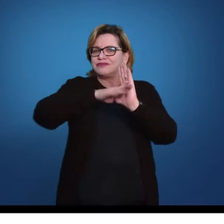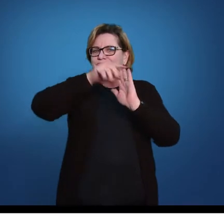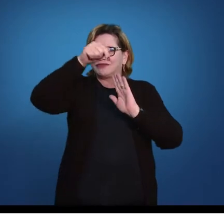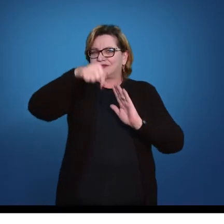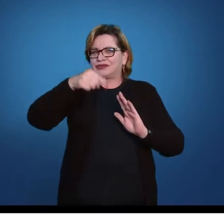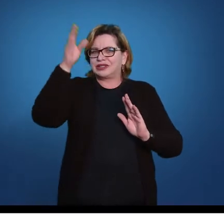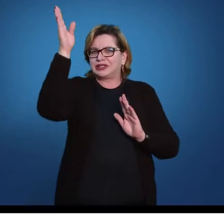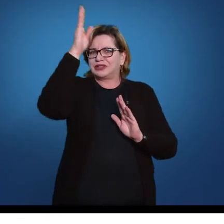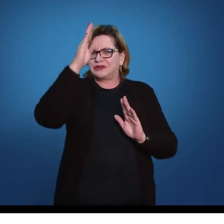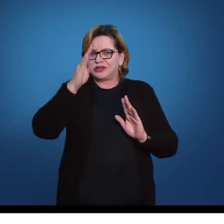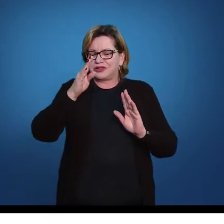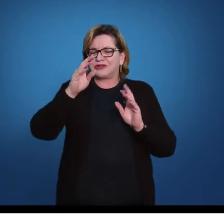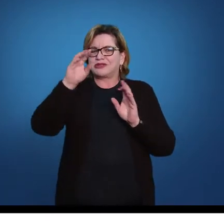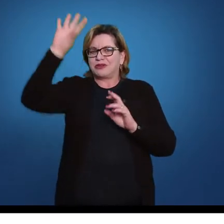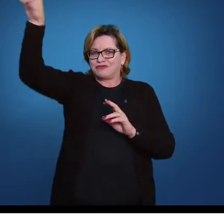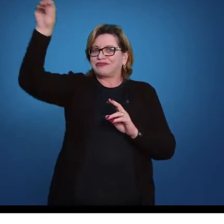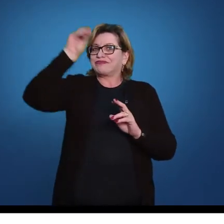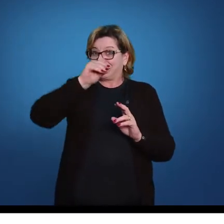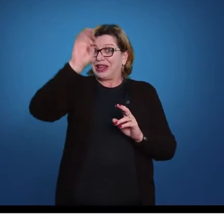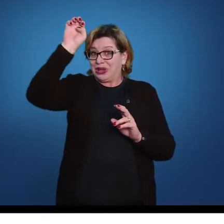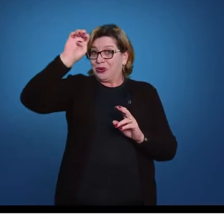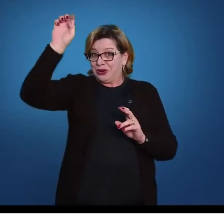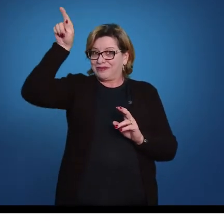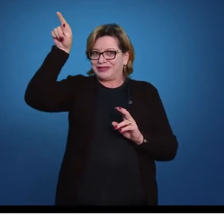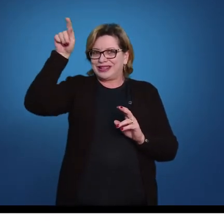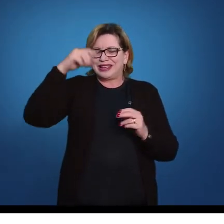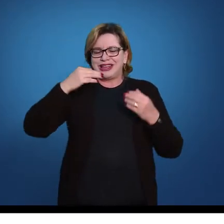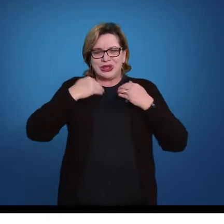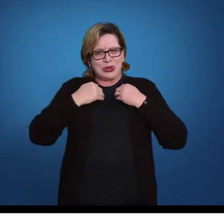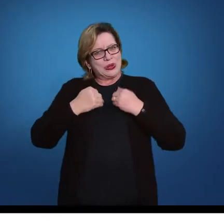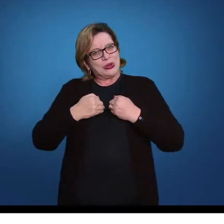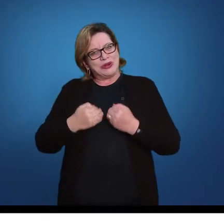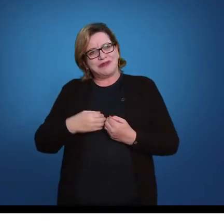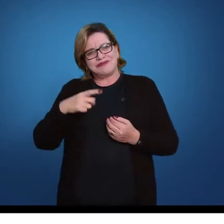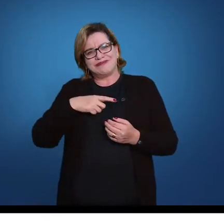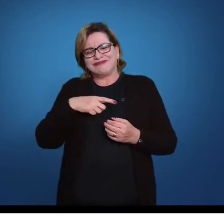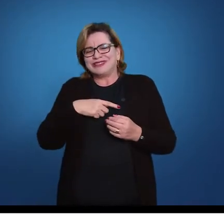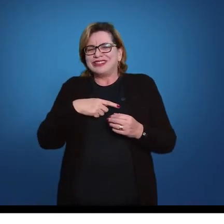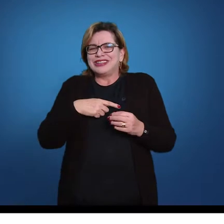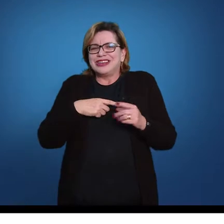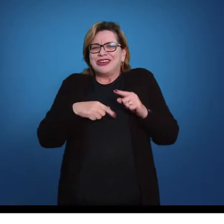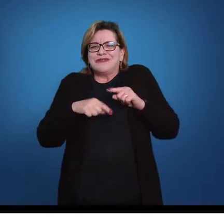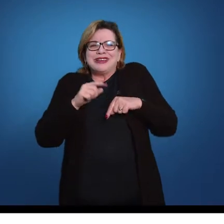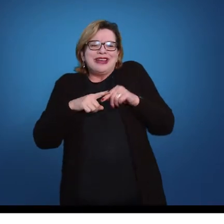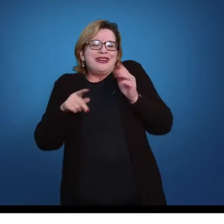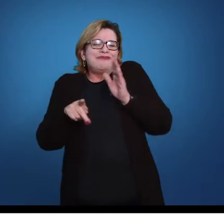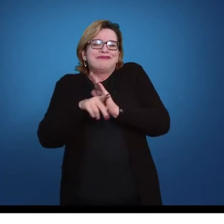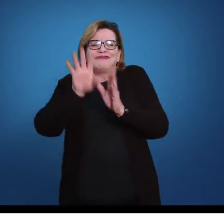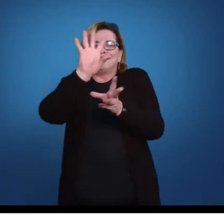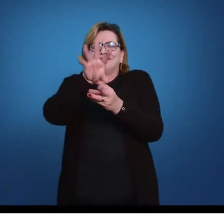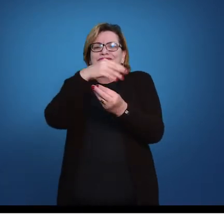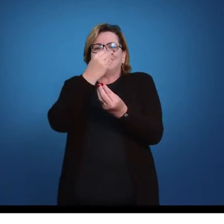principalmente vindos da Europa, traziam no seu corpo o principal instrumento da arte.